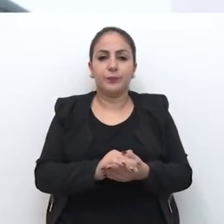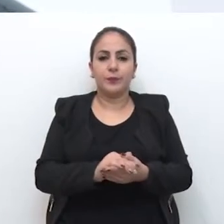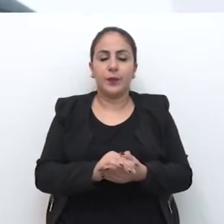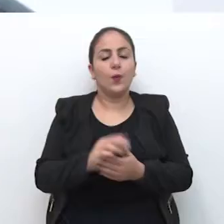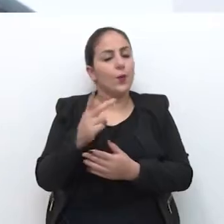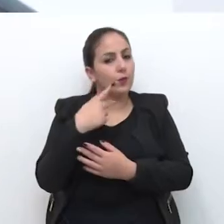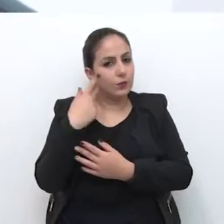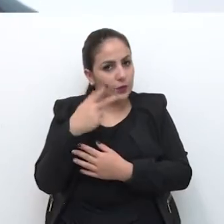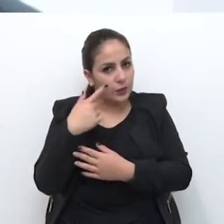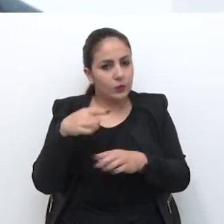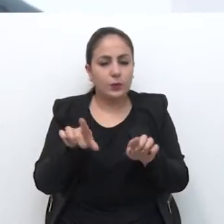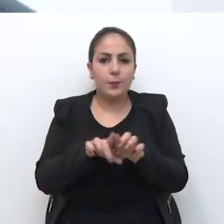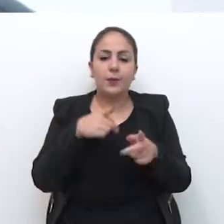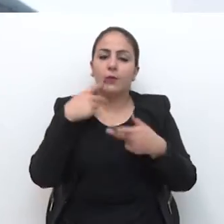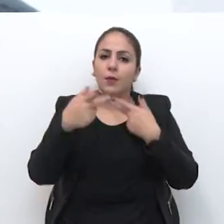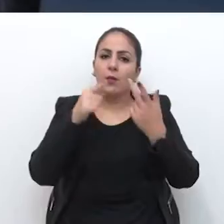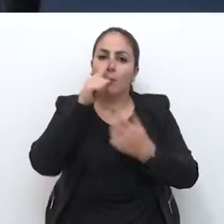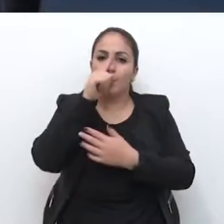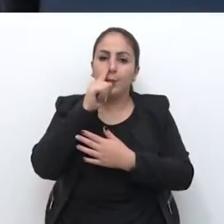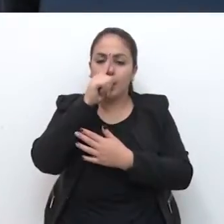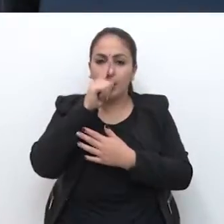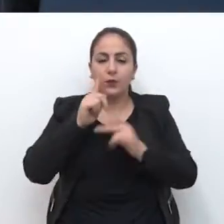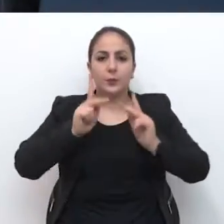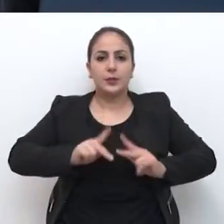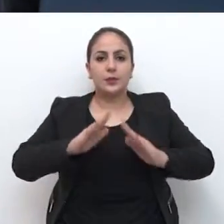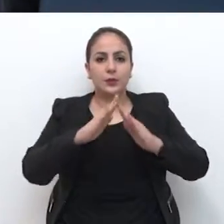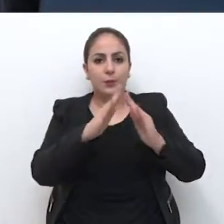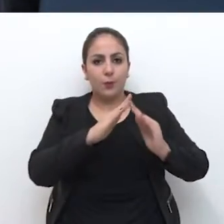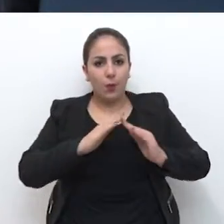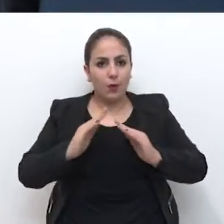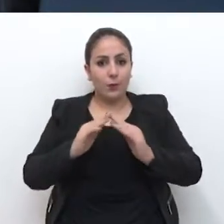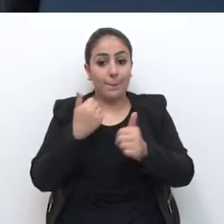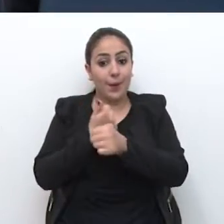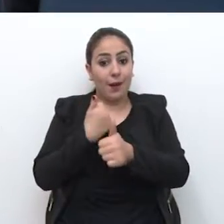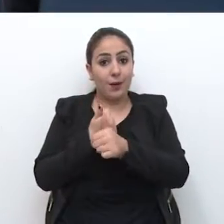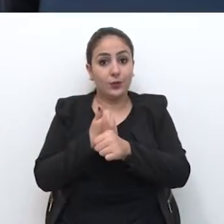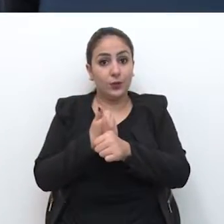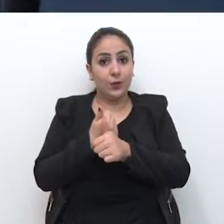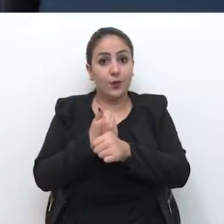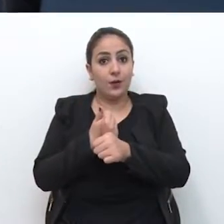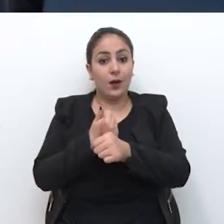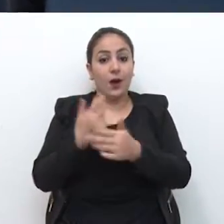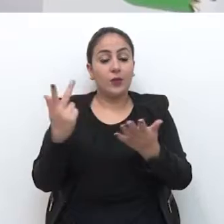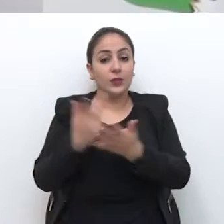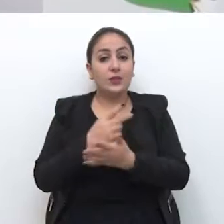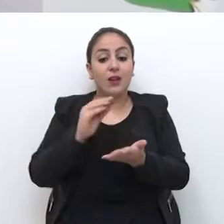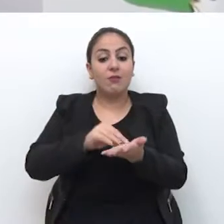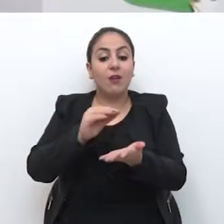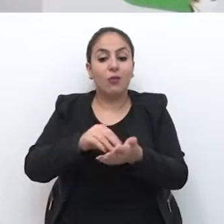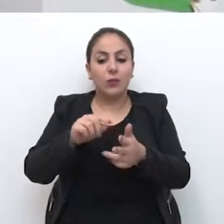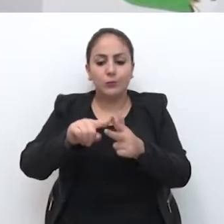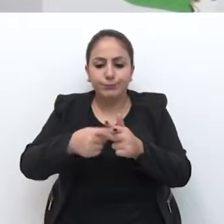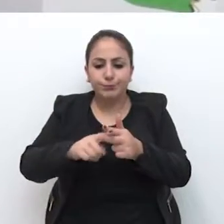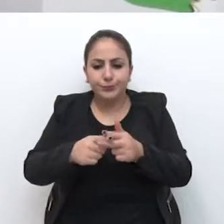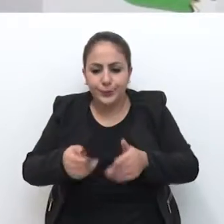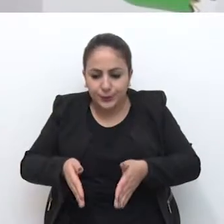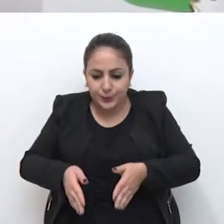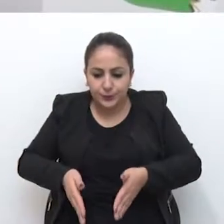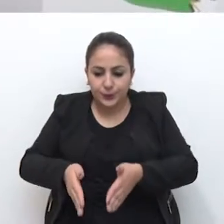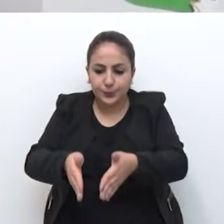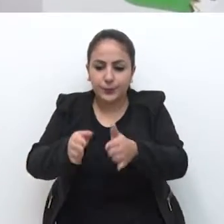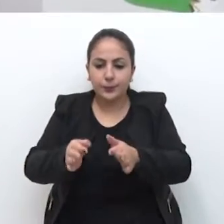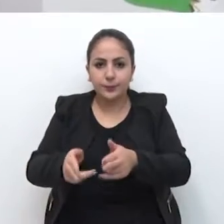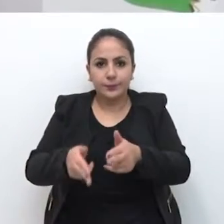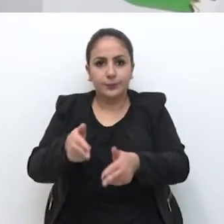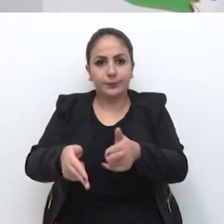vereador também falou do perigo que os moradores correm com a falta de manutenção dos trilhos. Há muito tempo eu vejo o grande